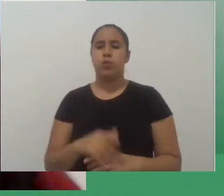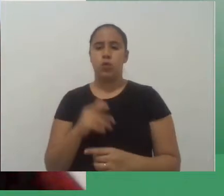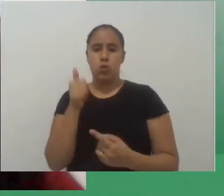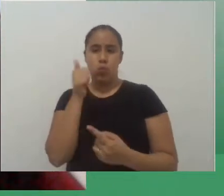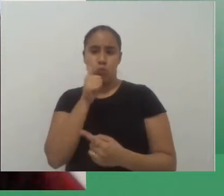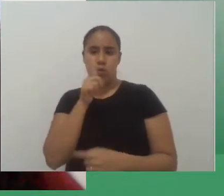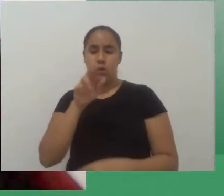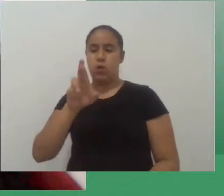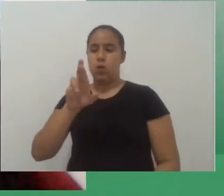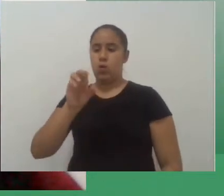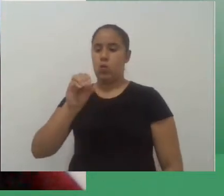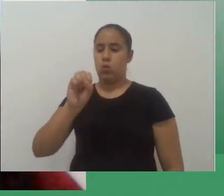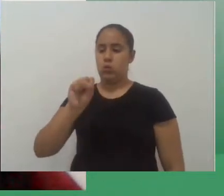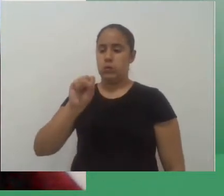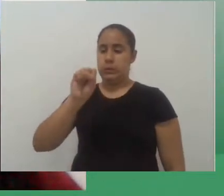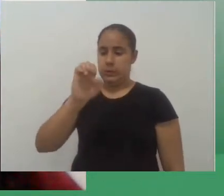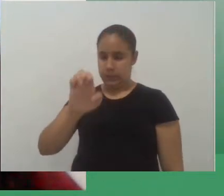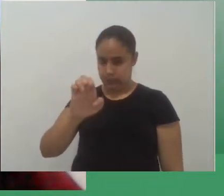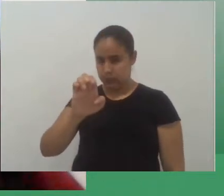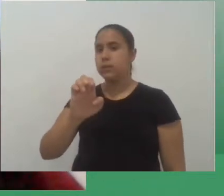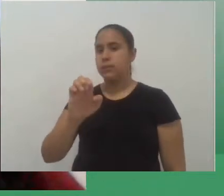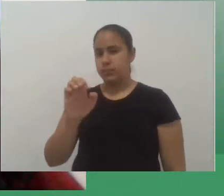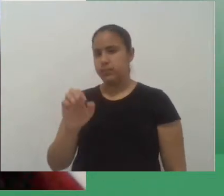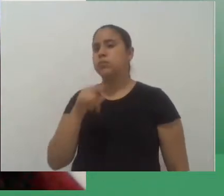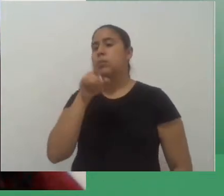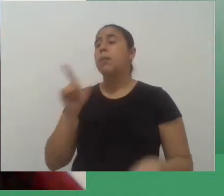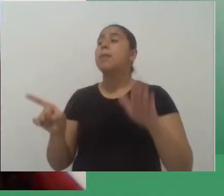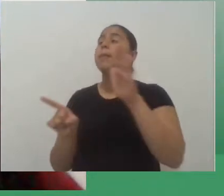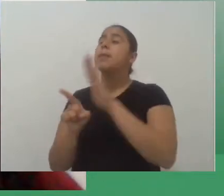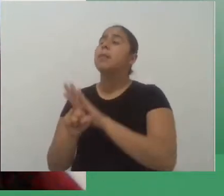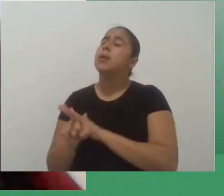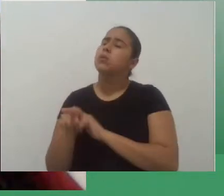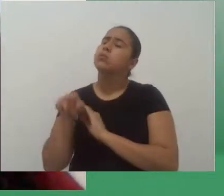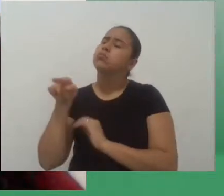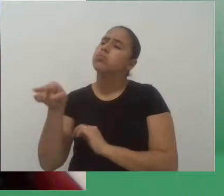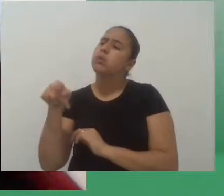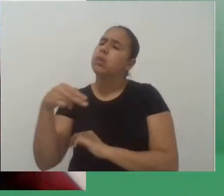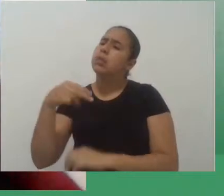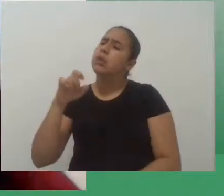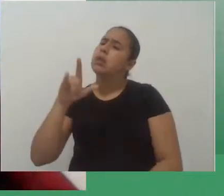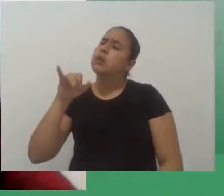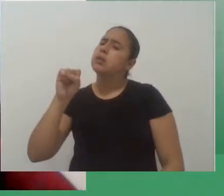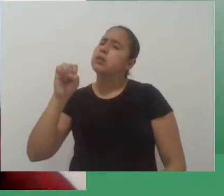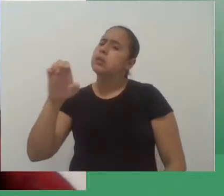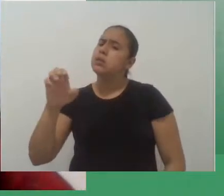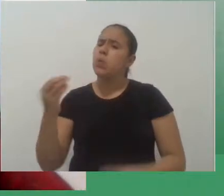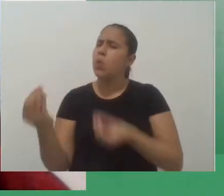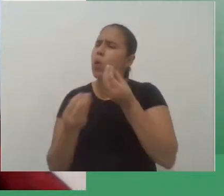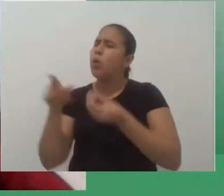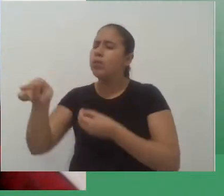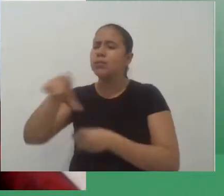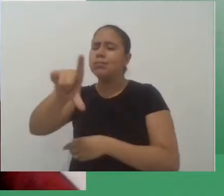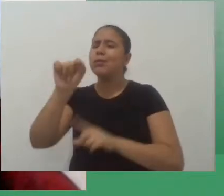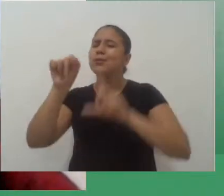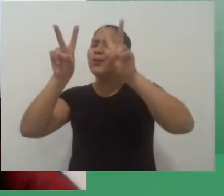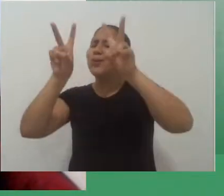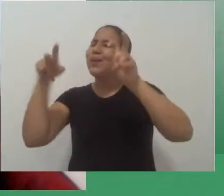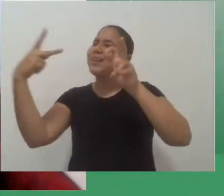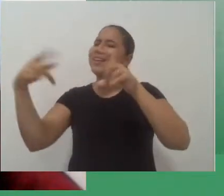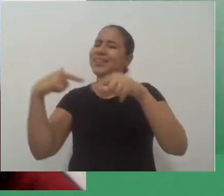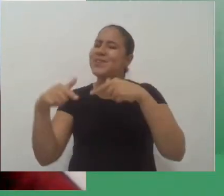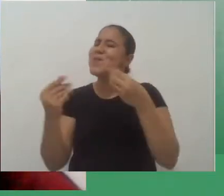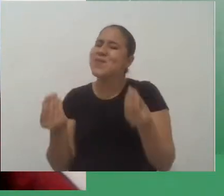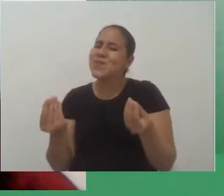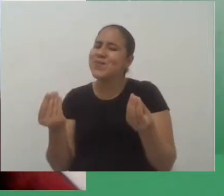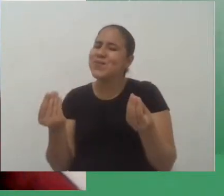pergunta Rose Pereira da Silva como surgiu a escolha do tema e a outra aqui